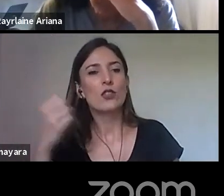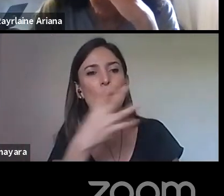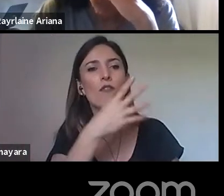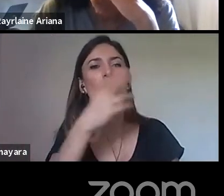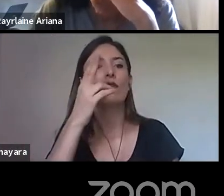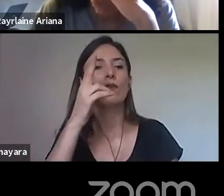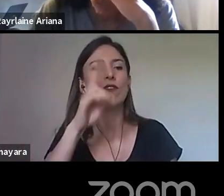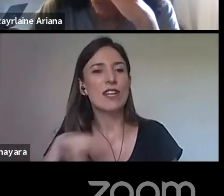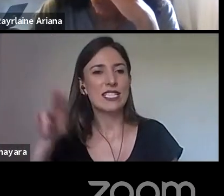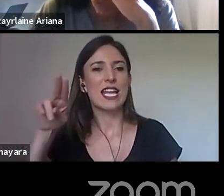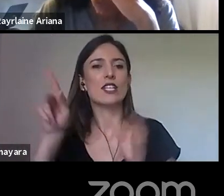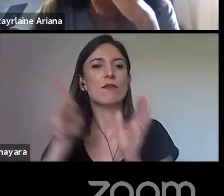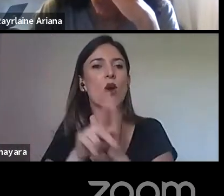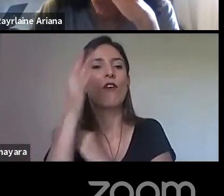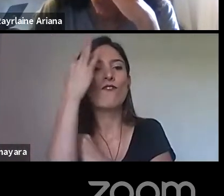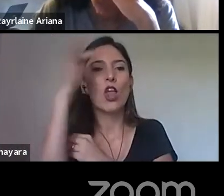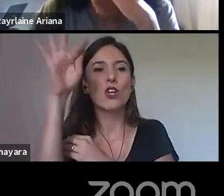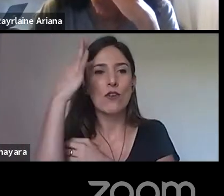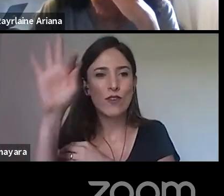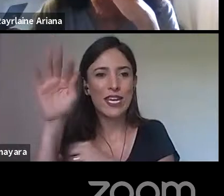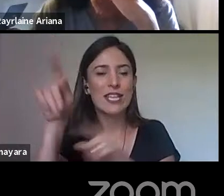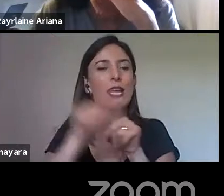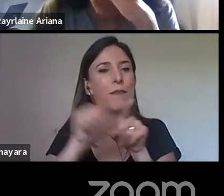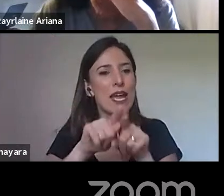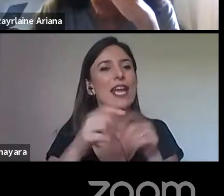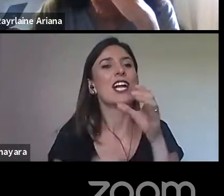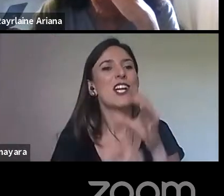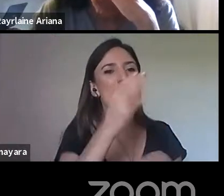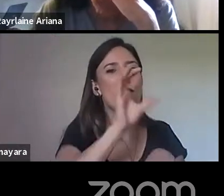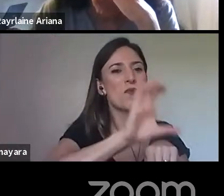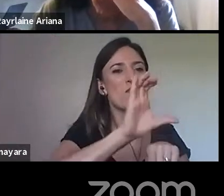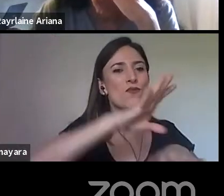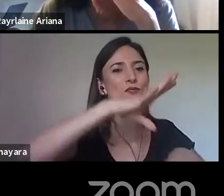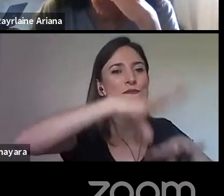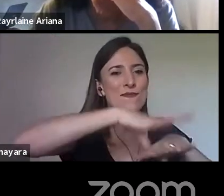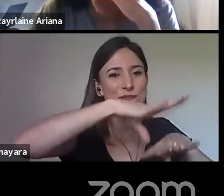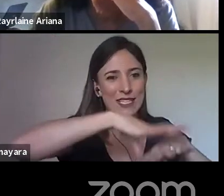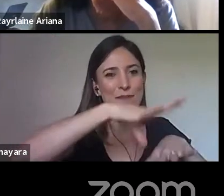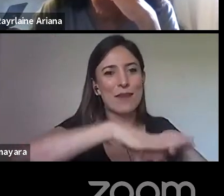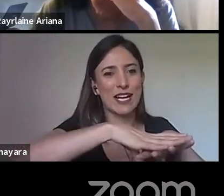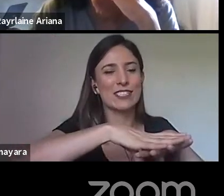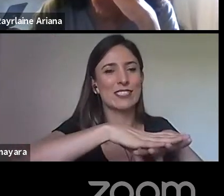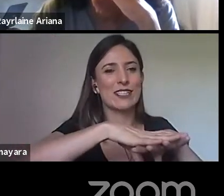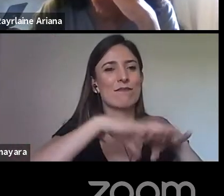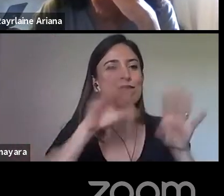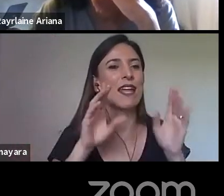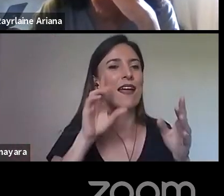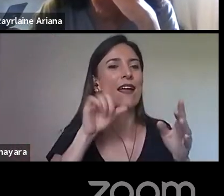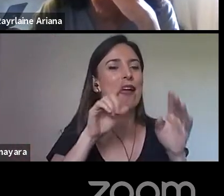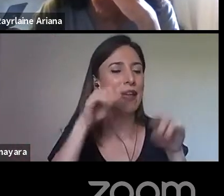E a de matemática, né? Então, voltada mais para as questões, vamos dizer assim,